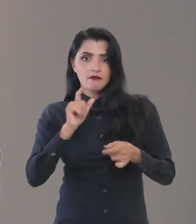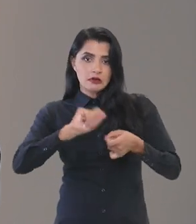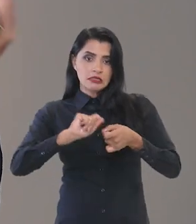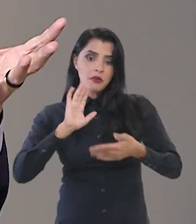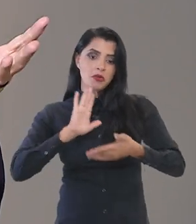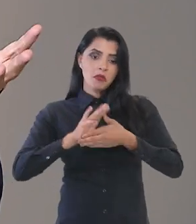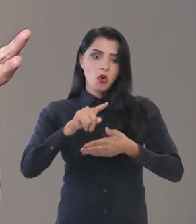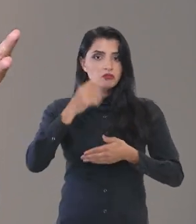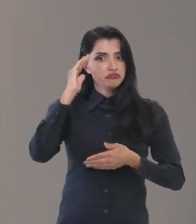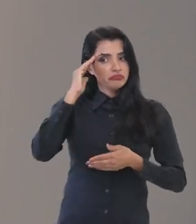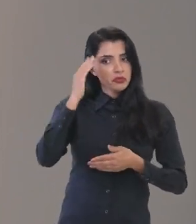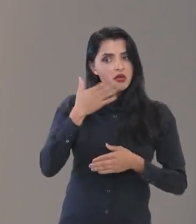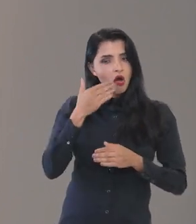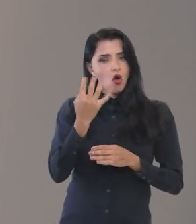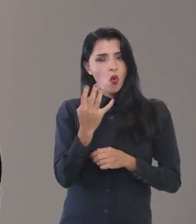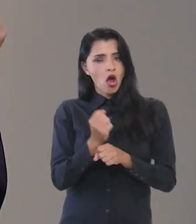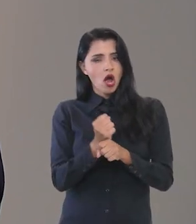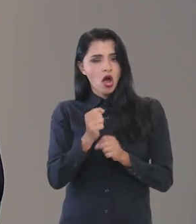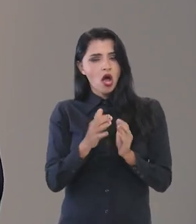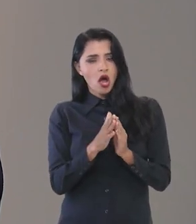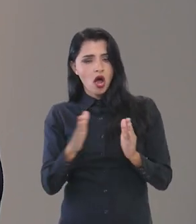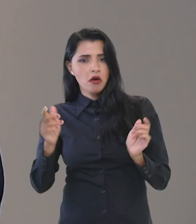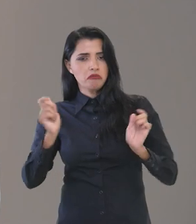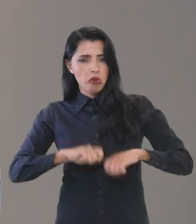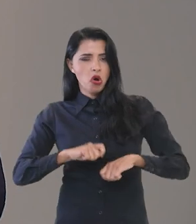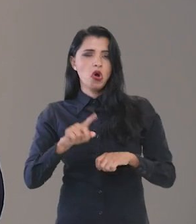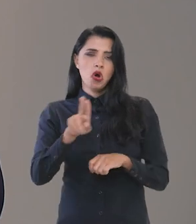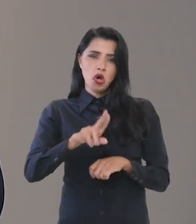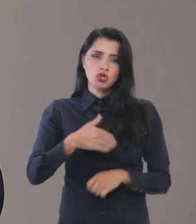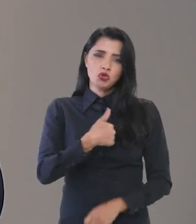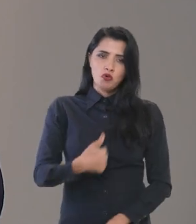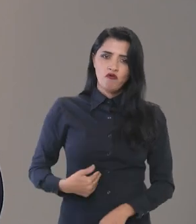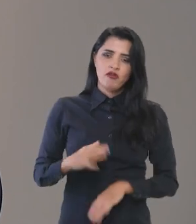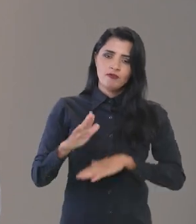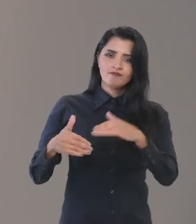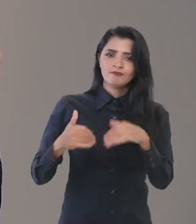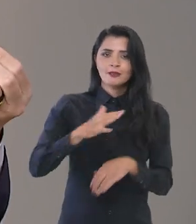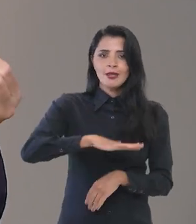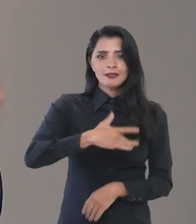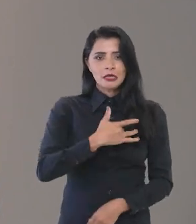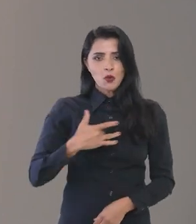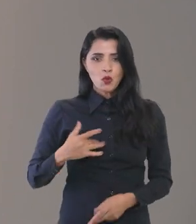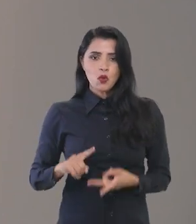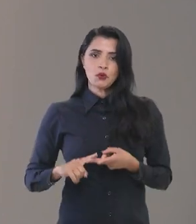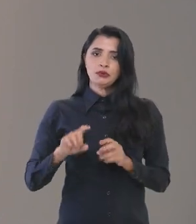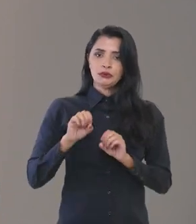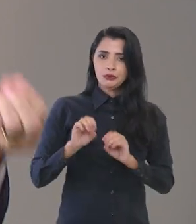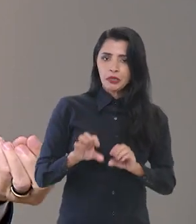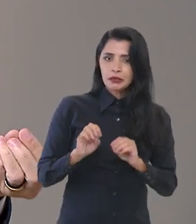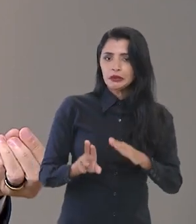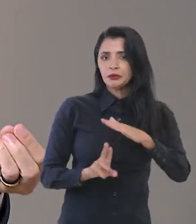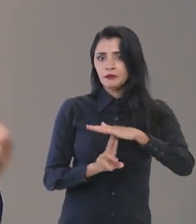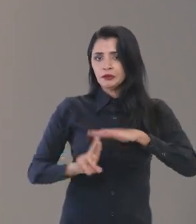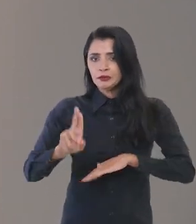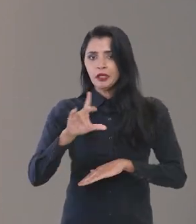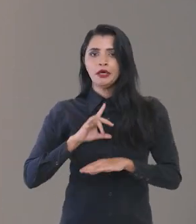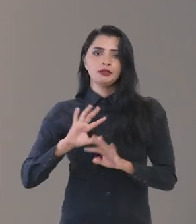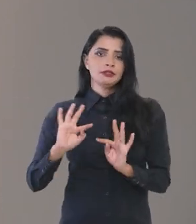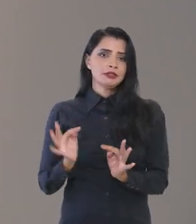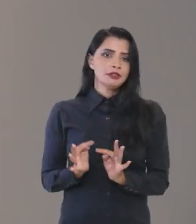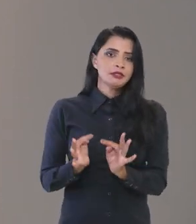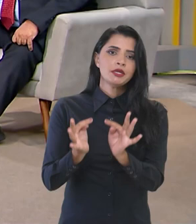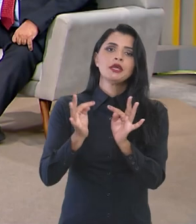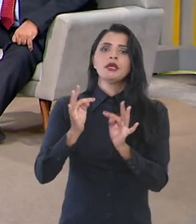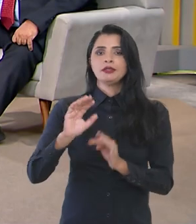fazer uma proposta que ela entenda que, nos próximos quatro anos, o governo deveria desenvolver na saúde, na educação, na universidade,